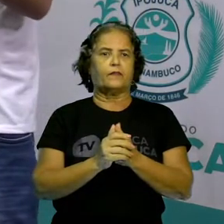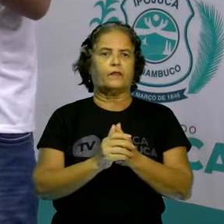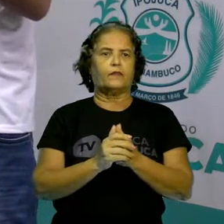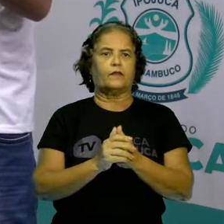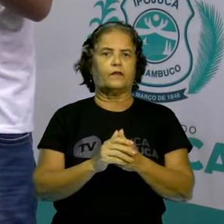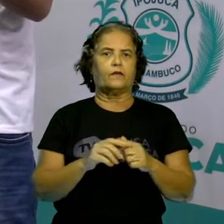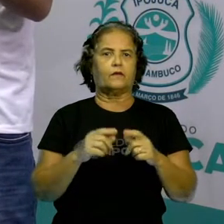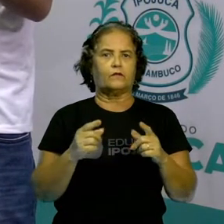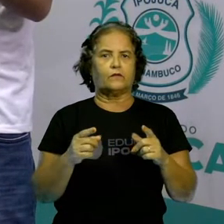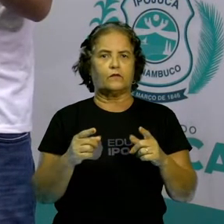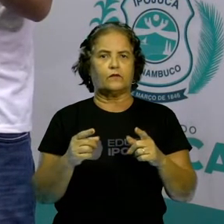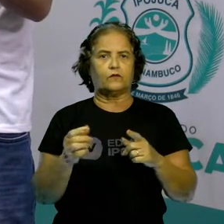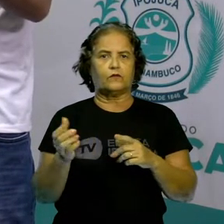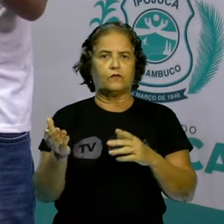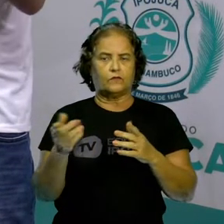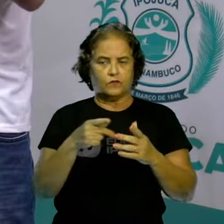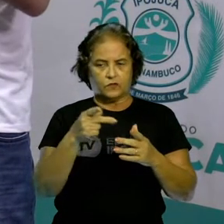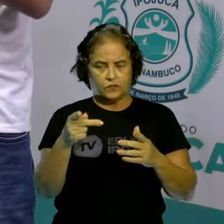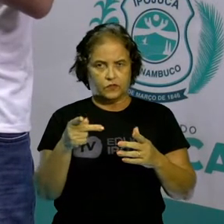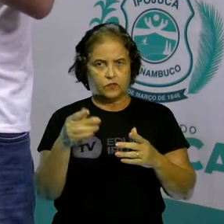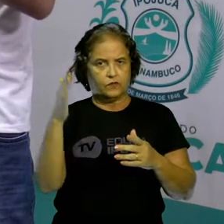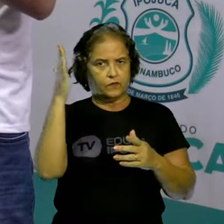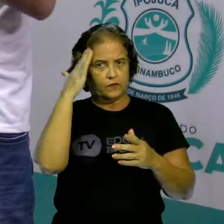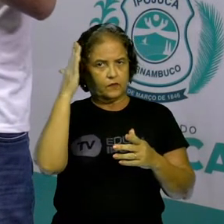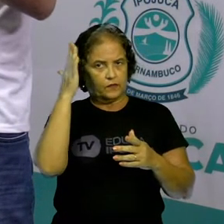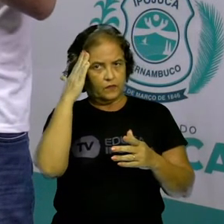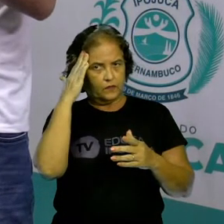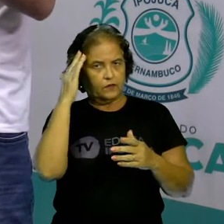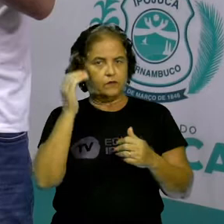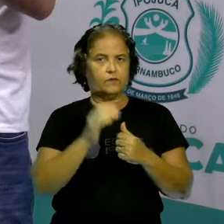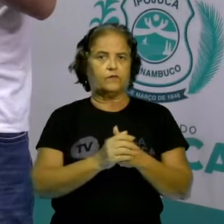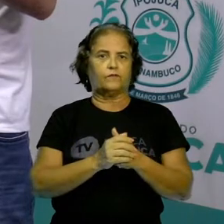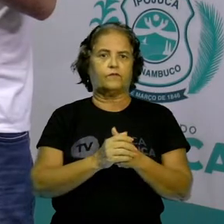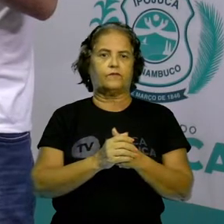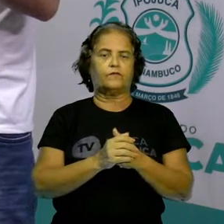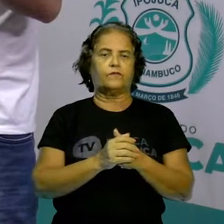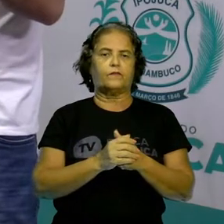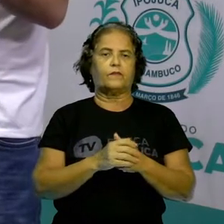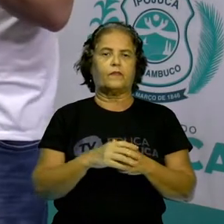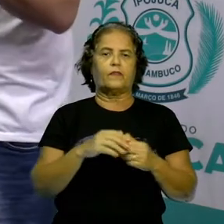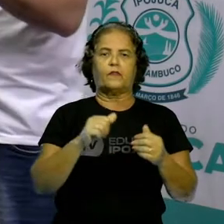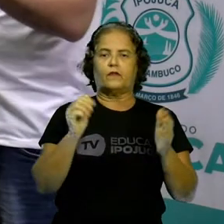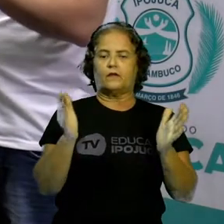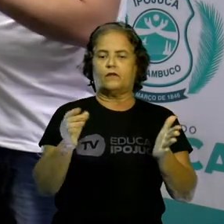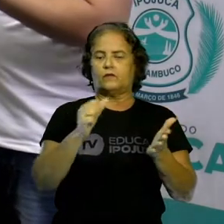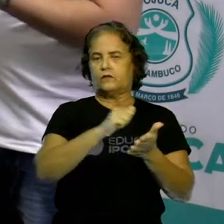estou precisando acompanhar o assunto. Vamos para a atividade, então? Vamos lá.